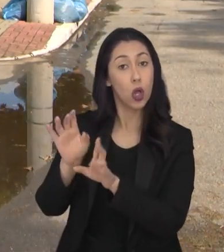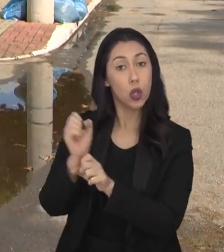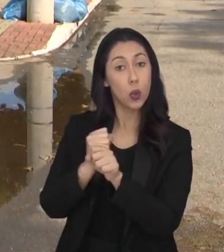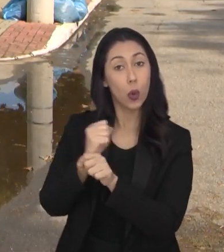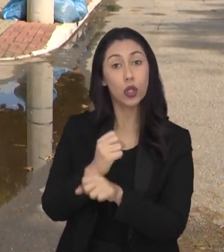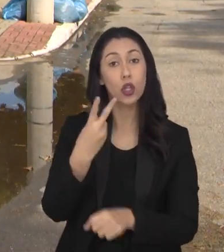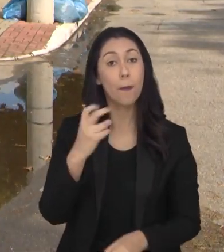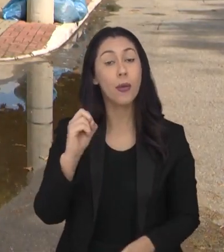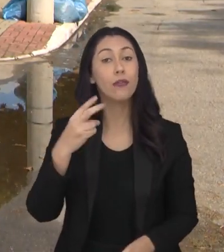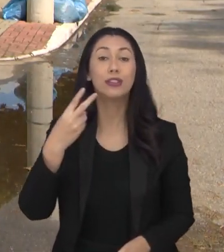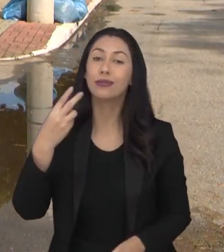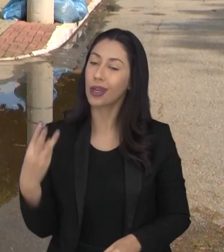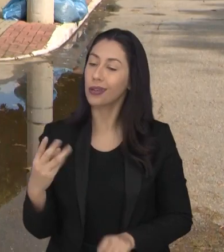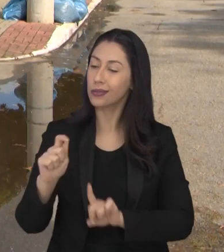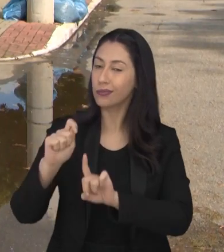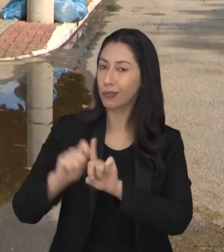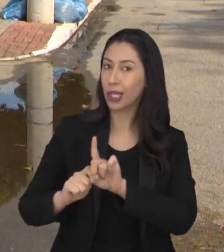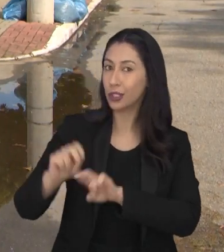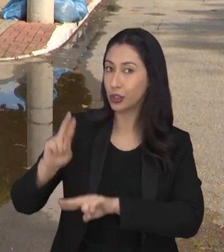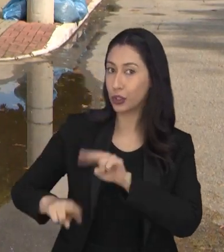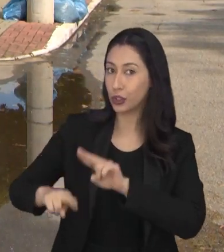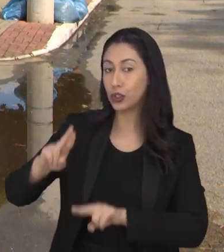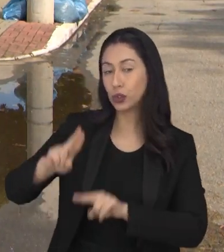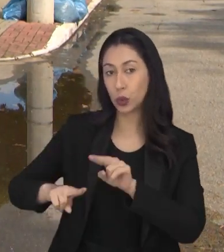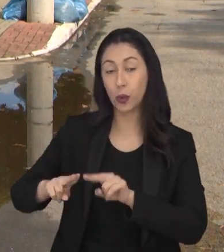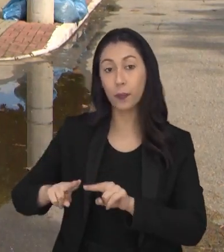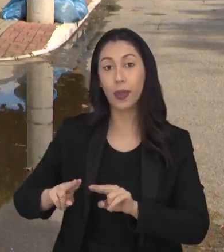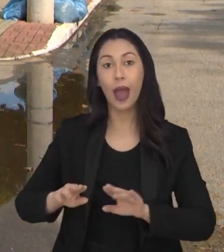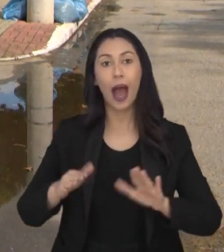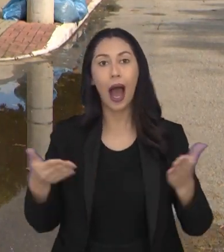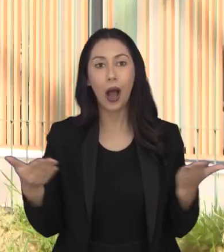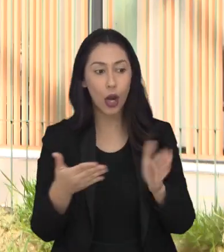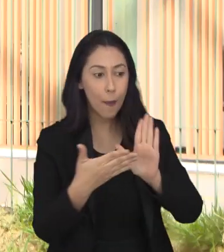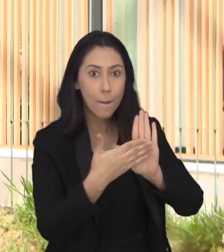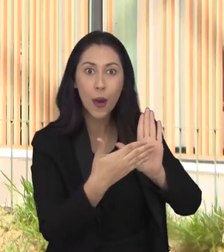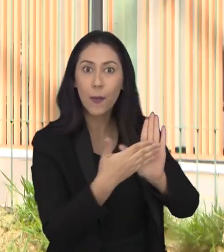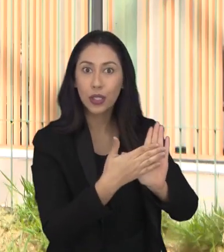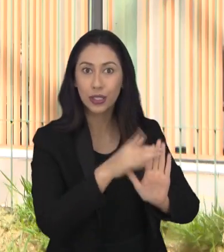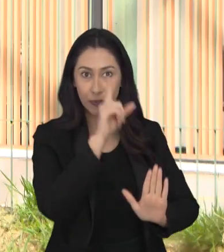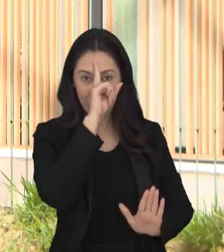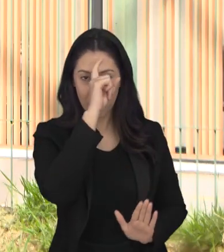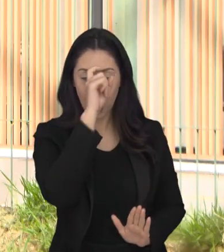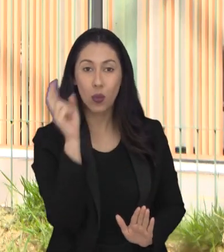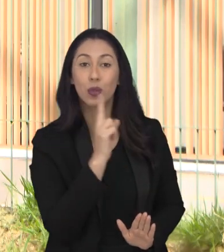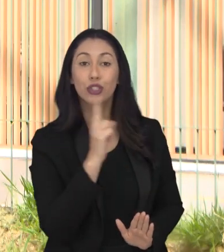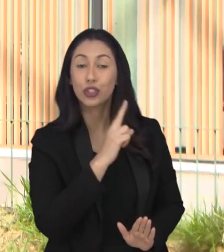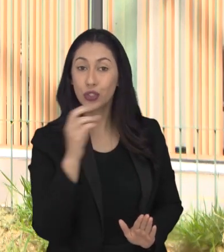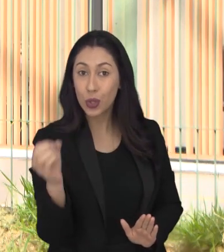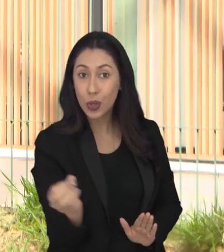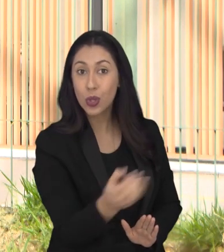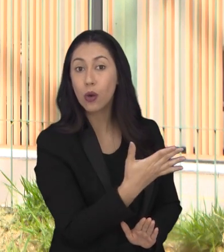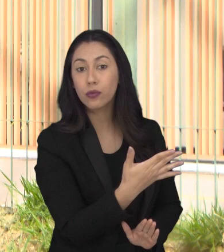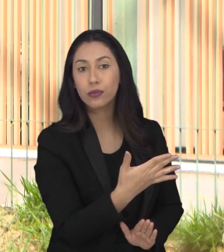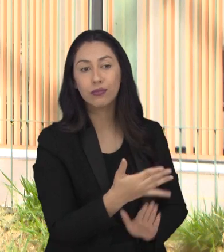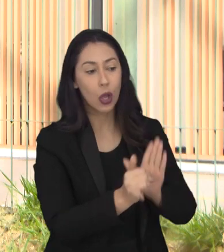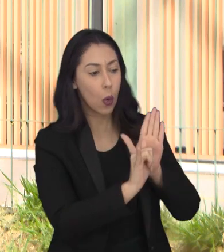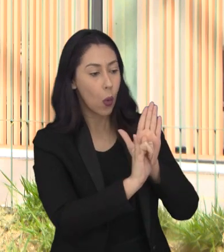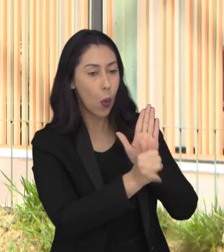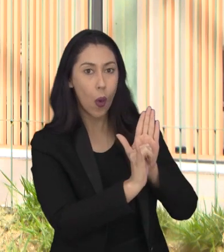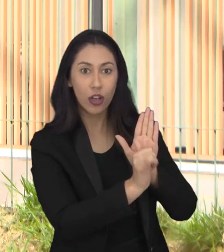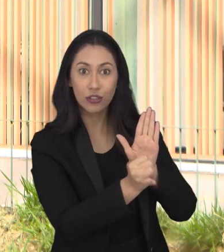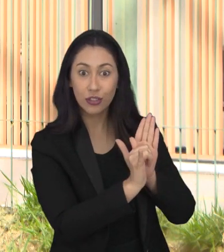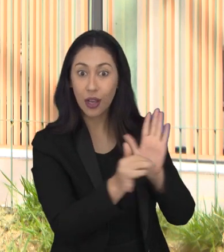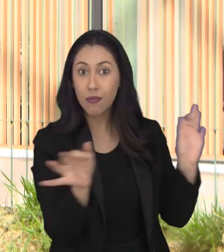foi fechado em julho de 2023, até receber a proposta para abrigar o novo pronto-socorro. E agora, com a conclusão do